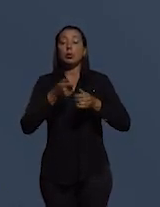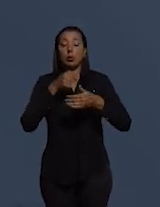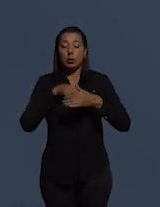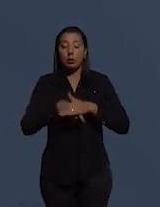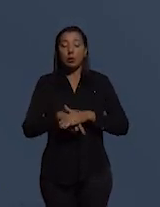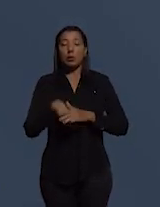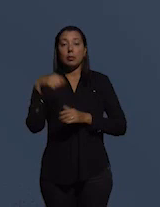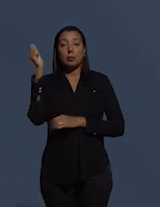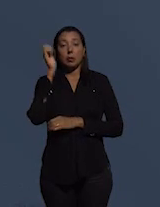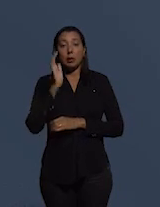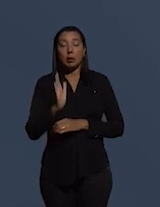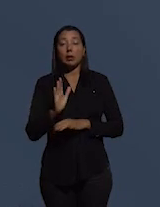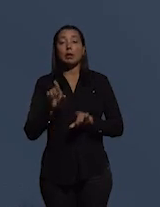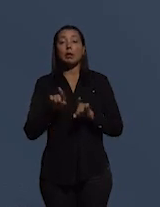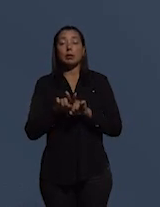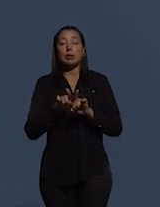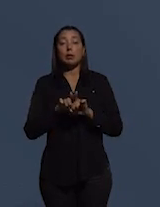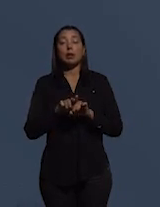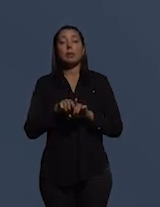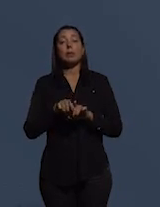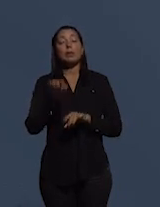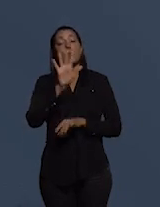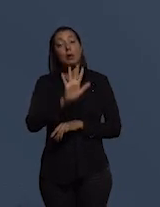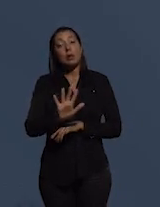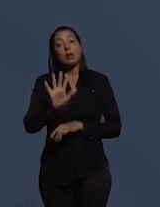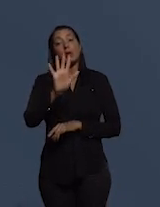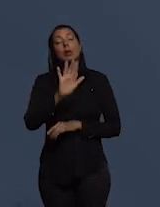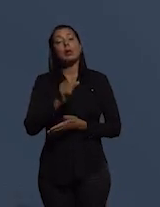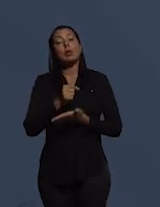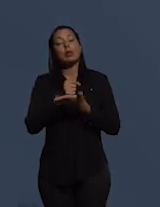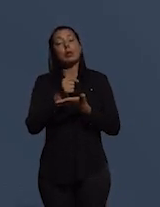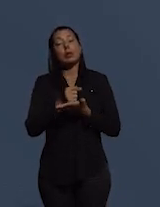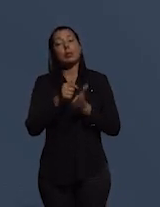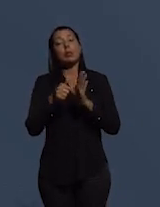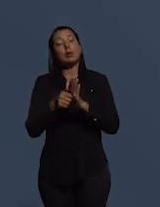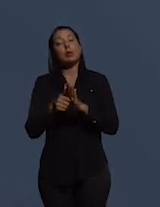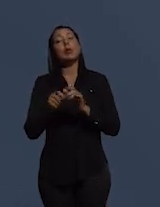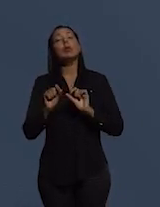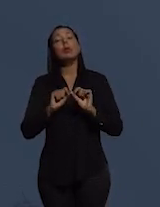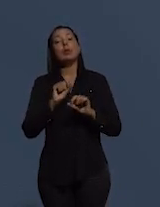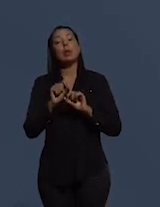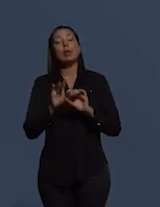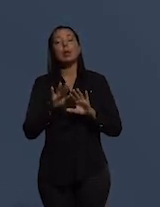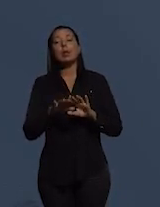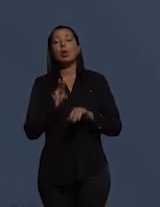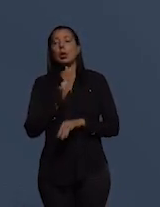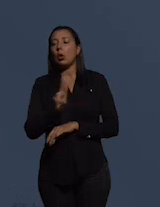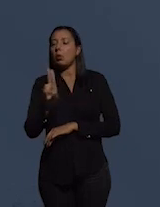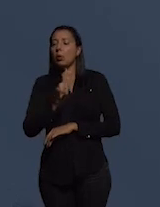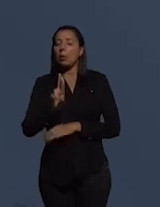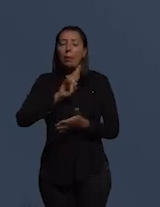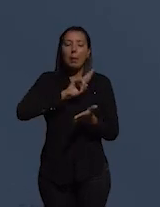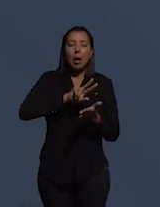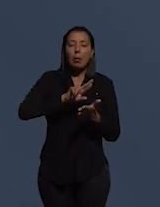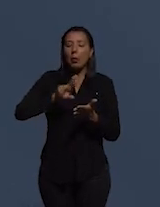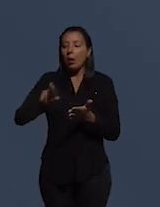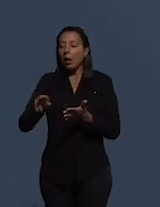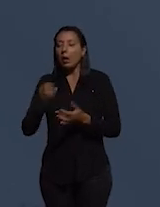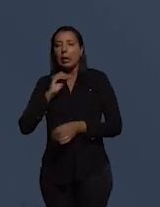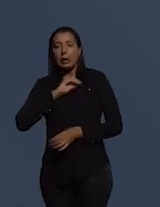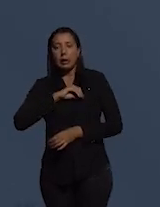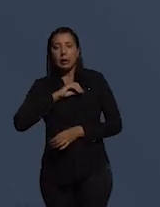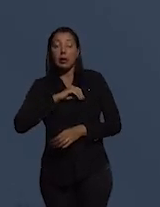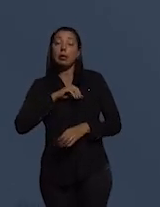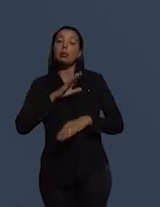brasileiro, da convergência nacional de atribuições e prerrogativas, nomenclaturas e remuneração dos